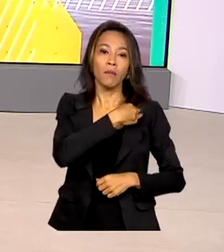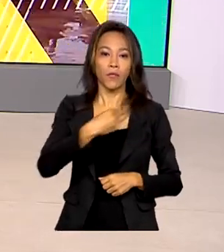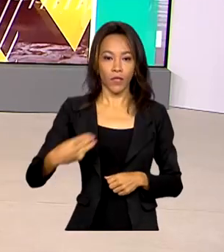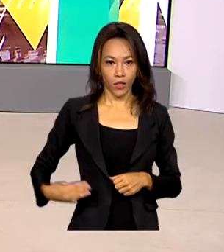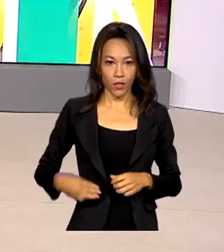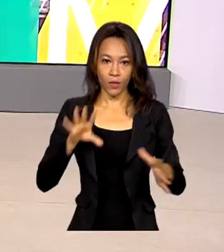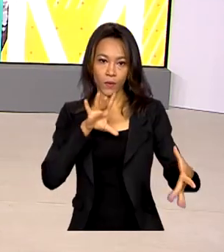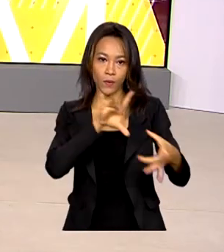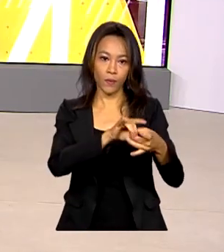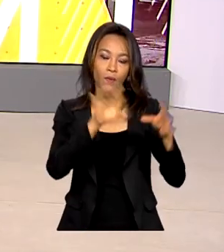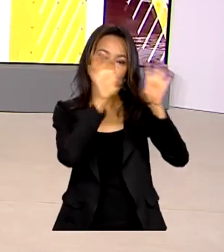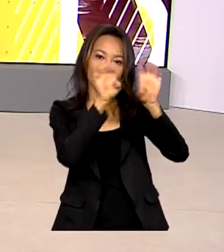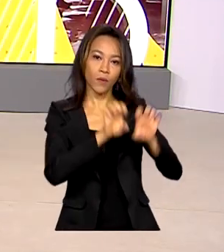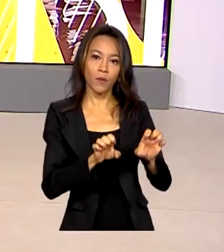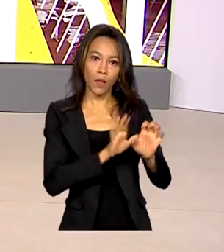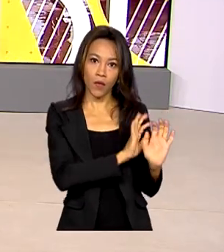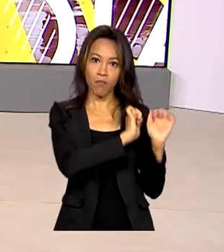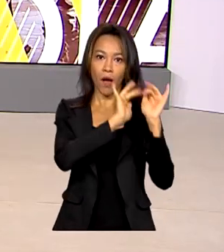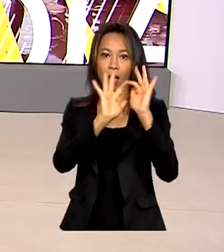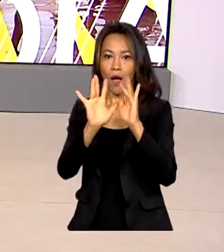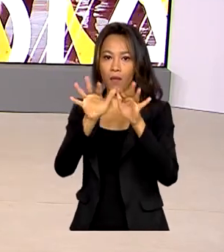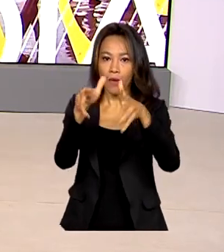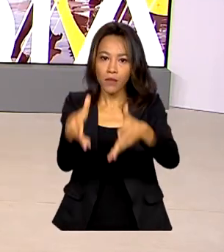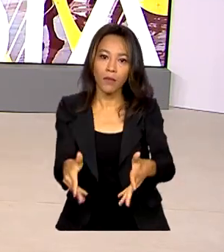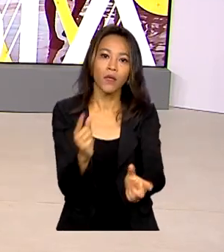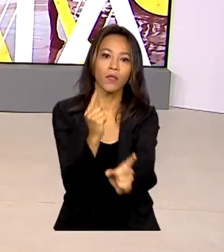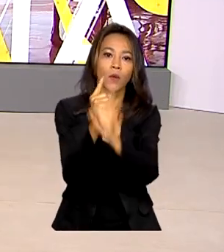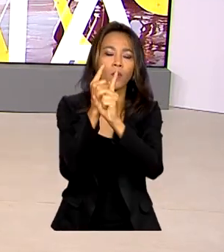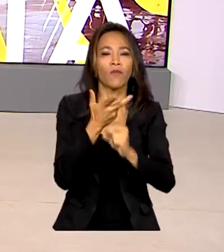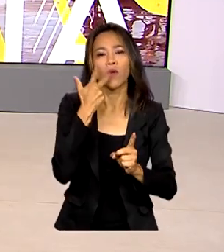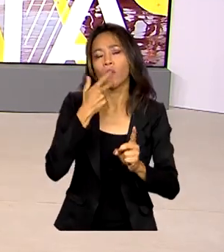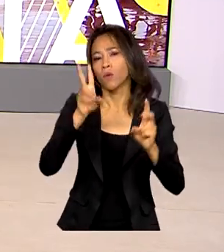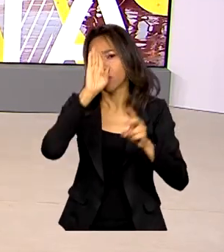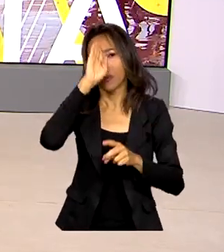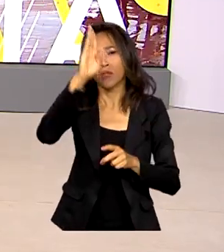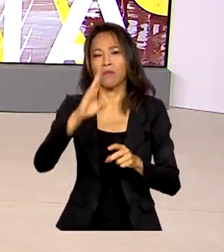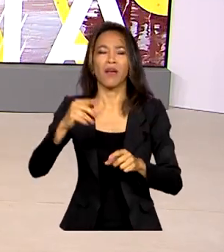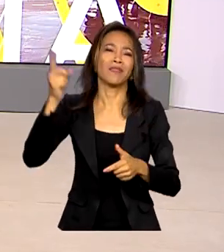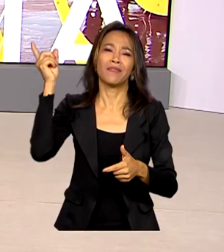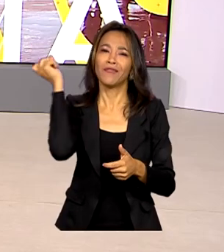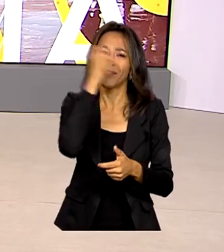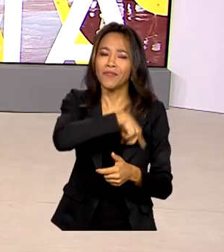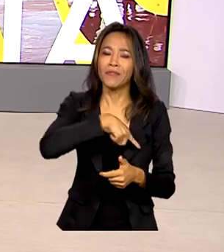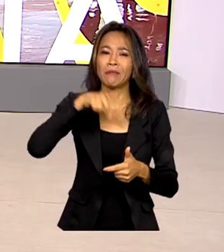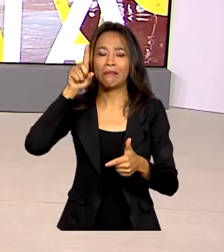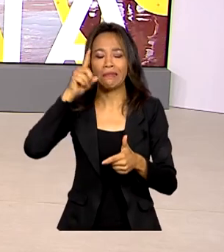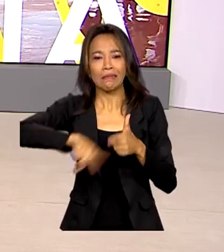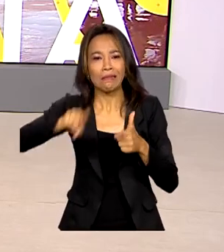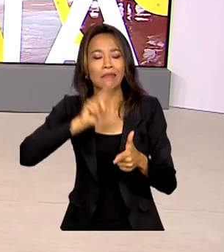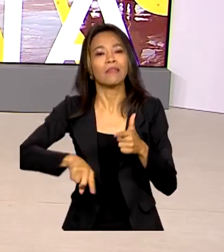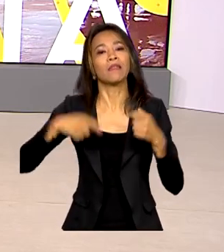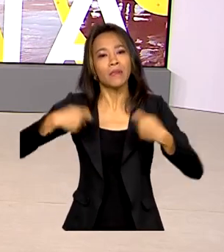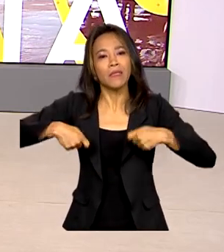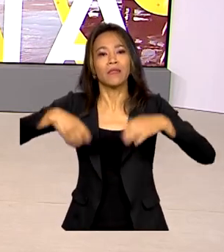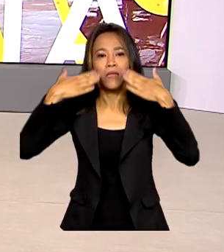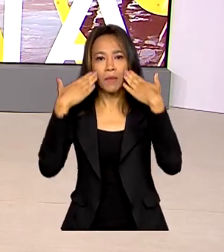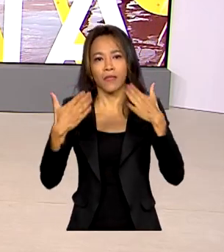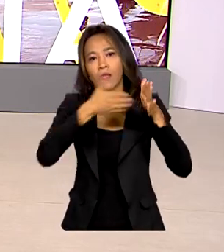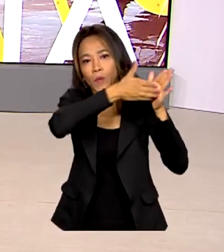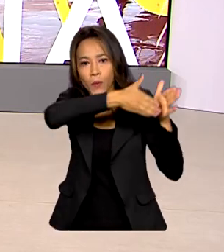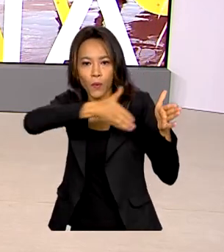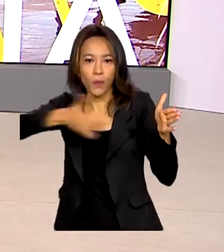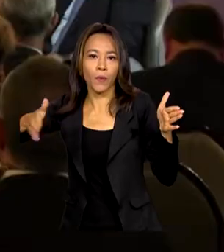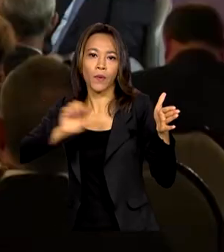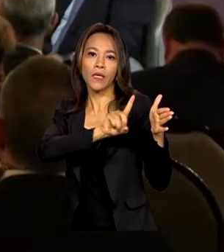também participaram do encontro. Eles falaram sobre os principais gargalos do setor e o que deve ser apresentado nos 100 primeiros dias do